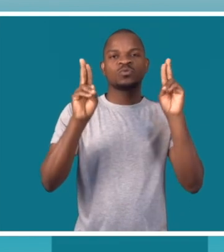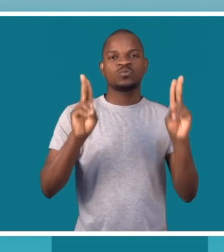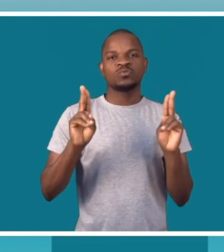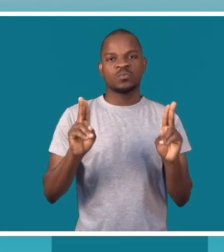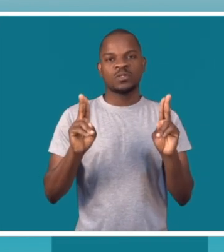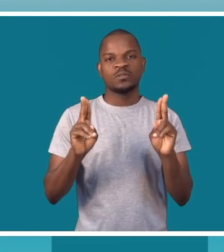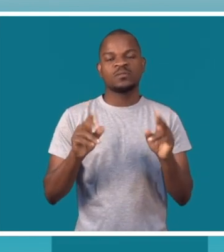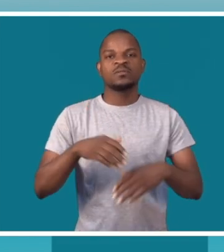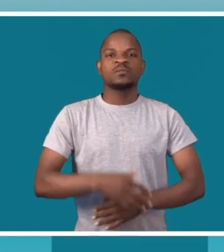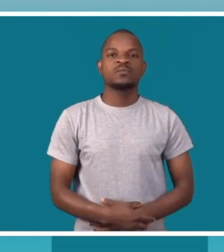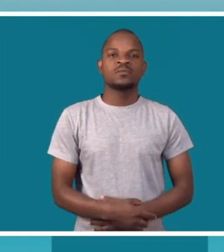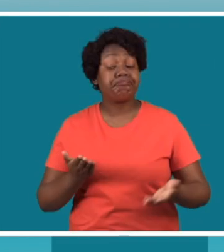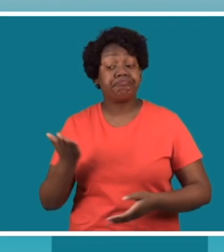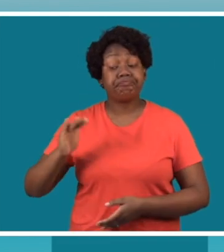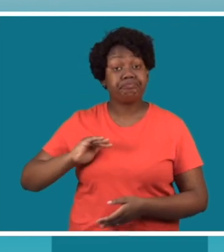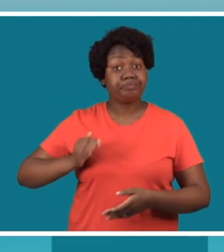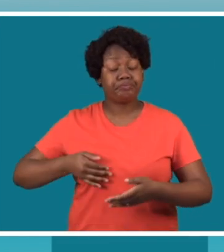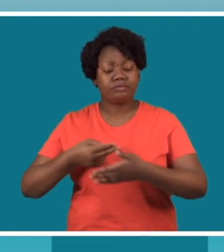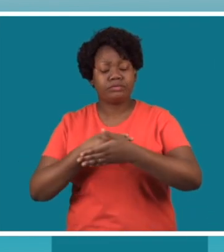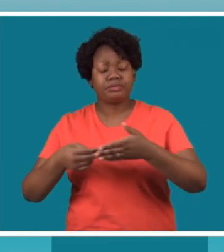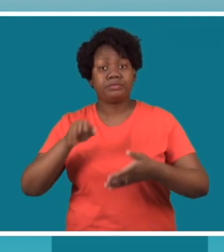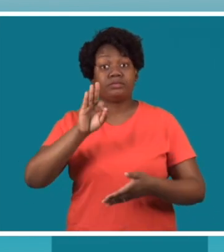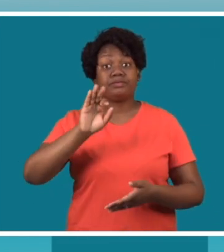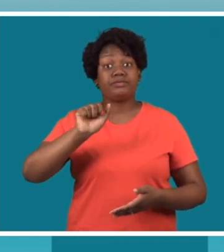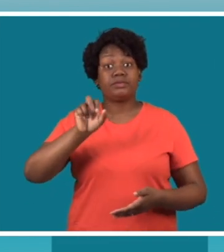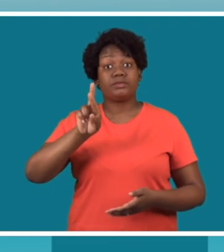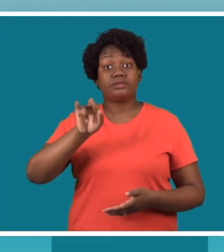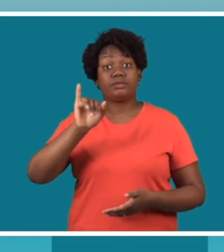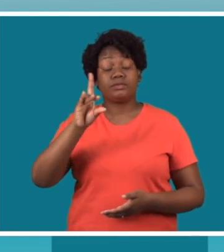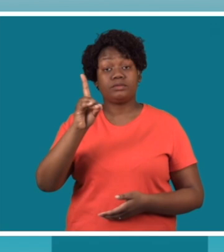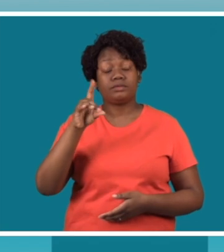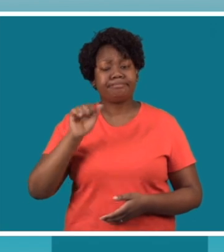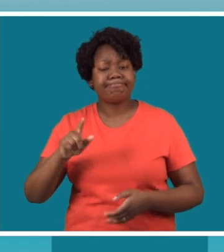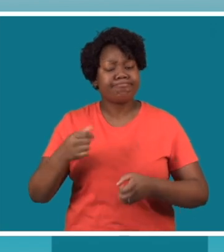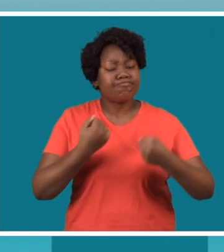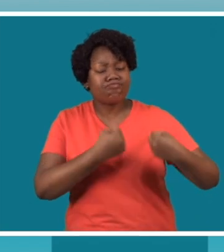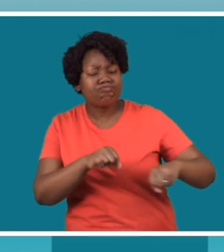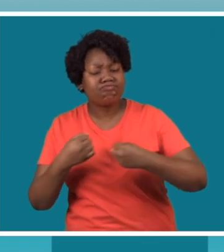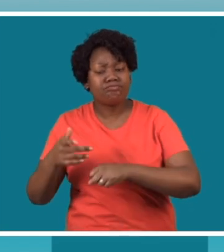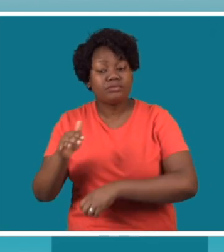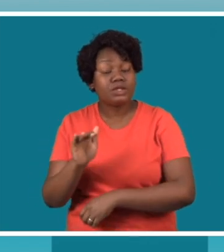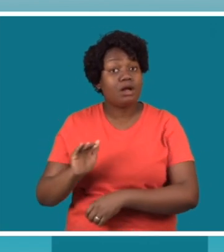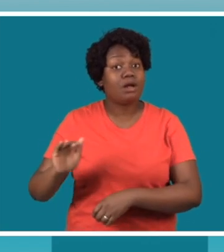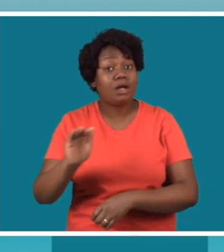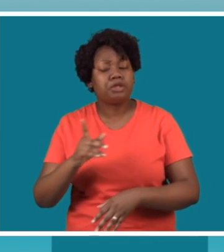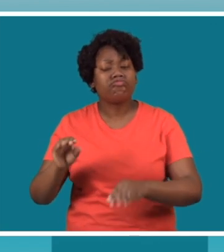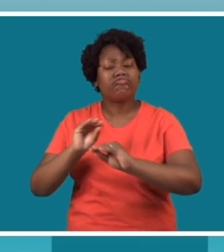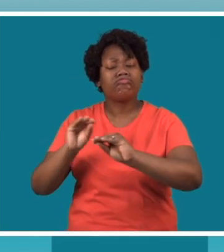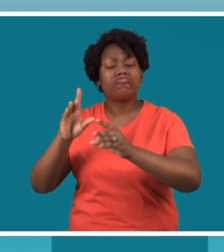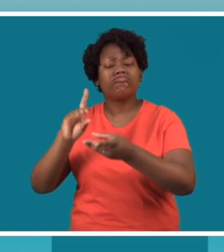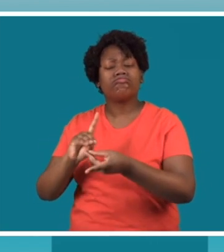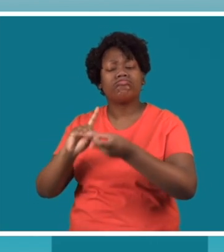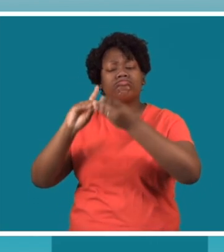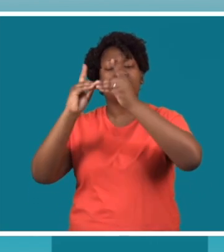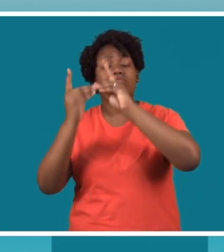atingem as meninas que não têm deficiência. De acordo com Farida Gulamo, ativista social, as